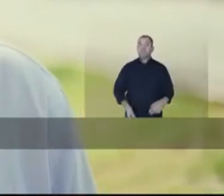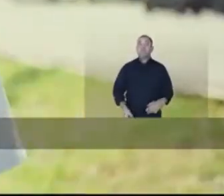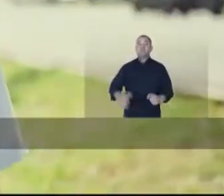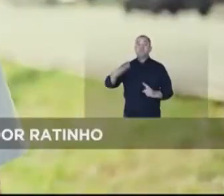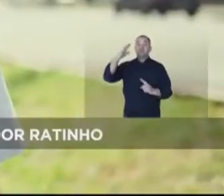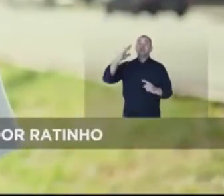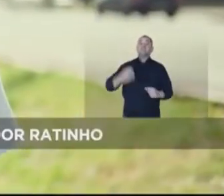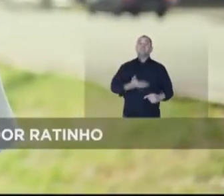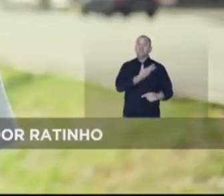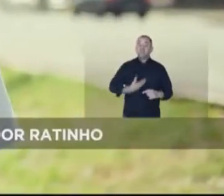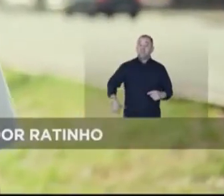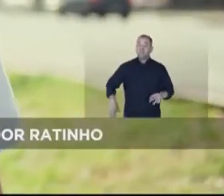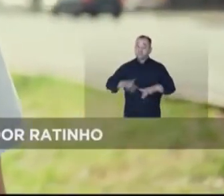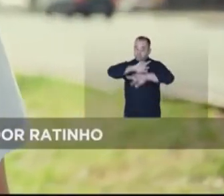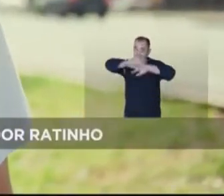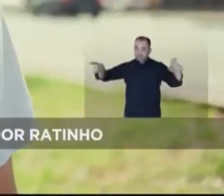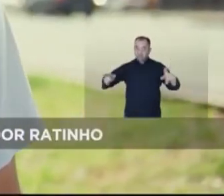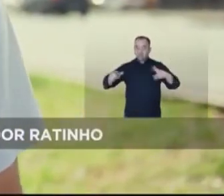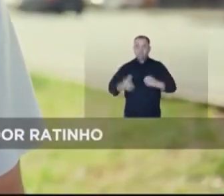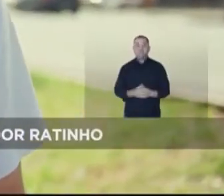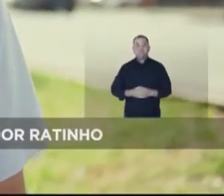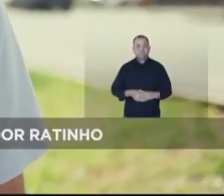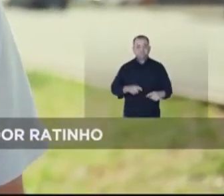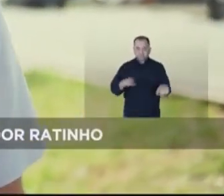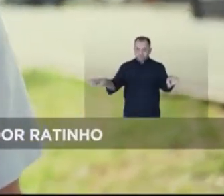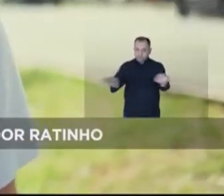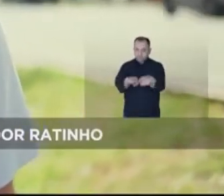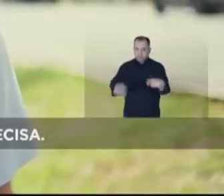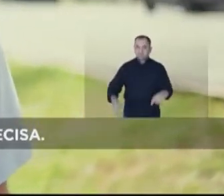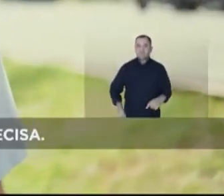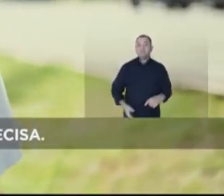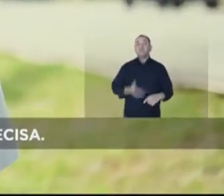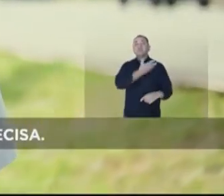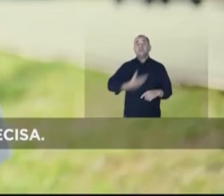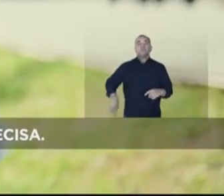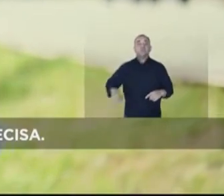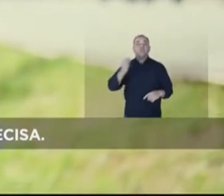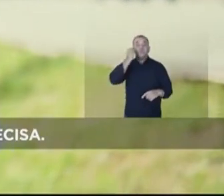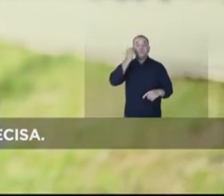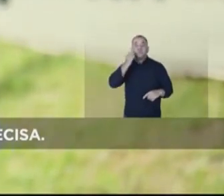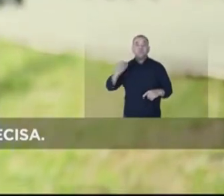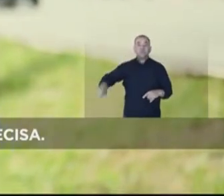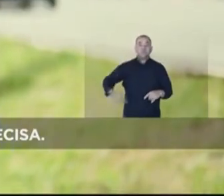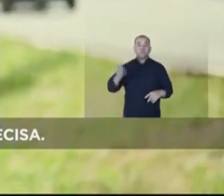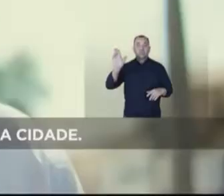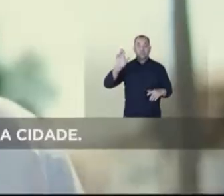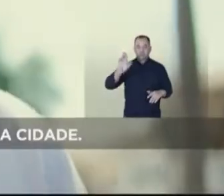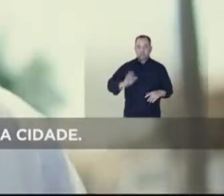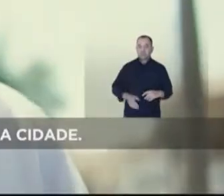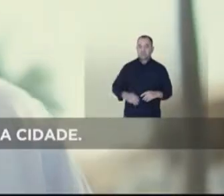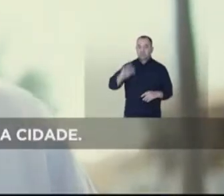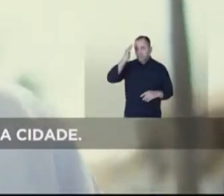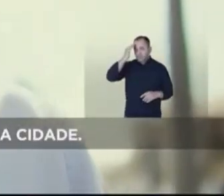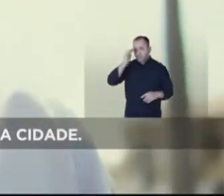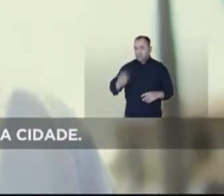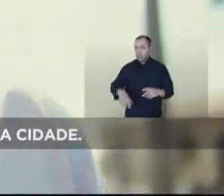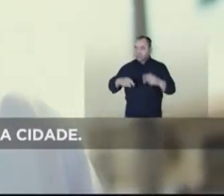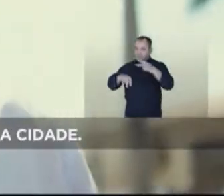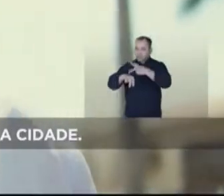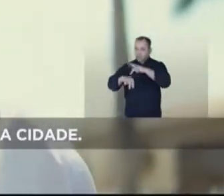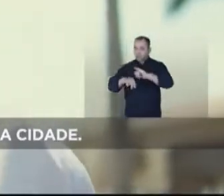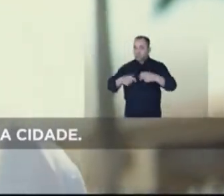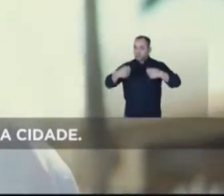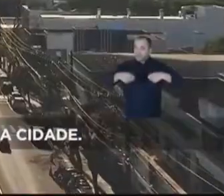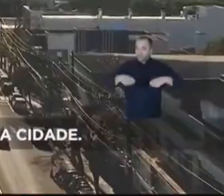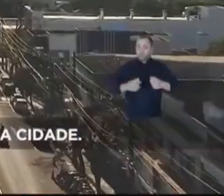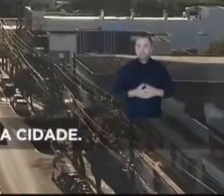Prefeitura. Por isso, estamos 100% alinhados com o governador Ratinho para trazer os recursos que Paranavaí precisa. Mas sem esquecer do que